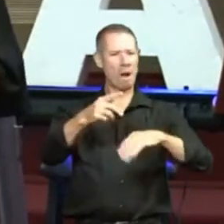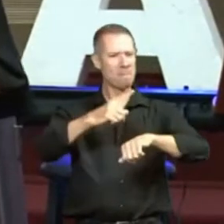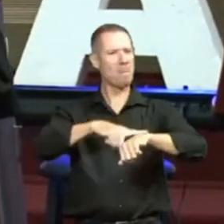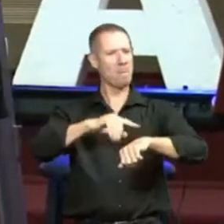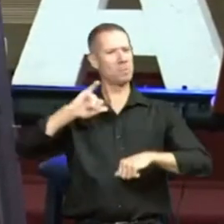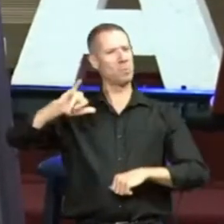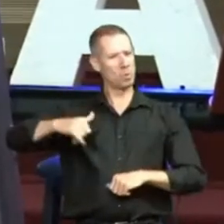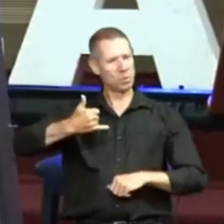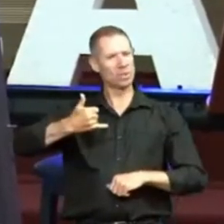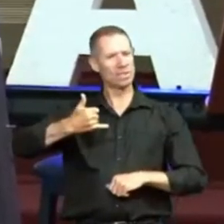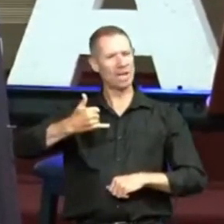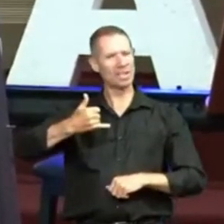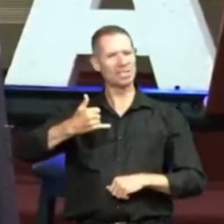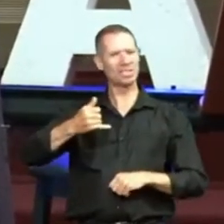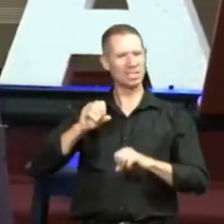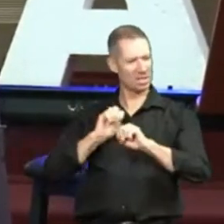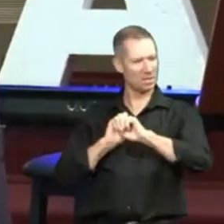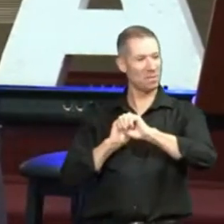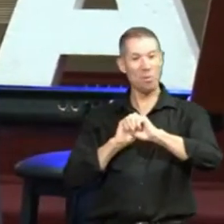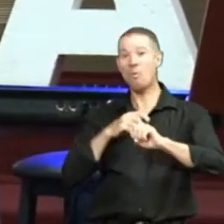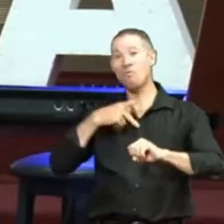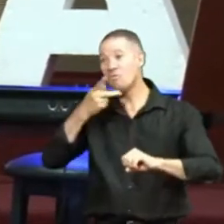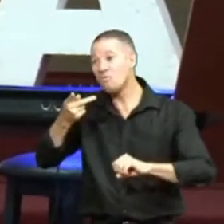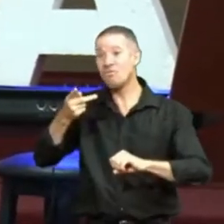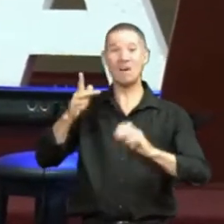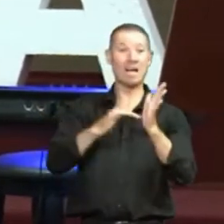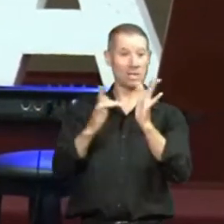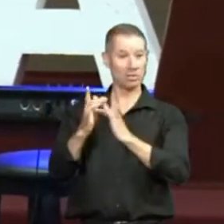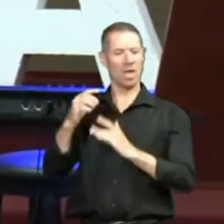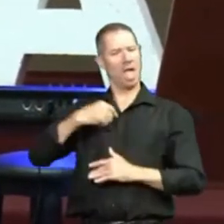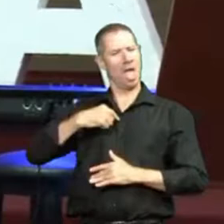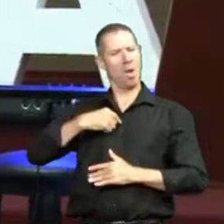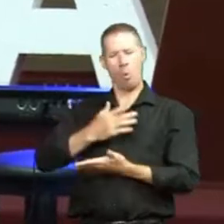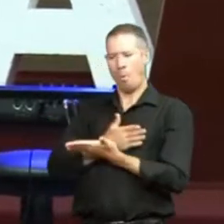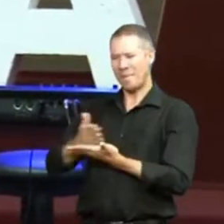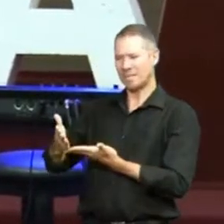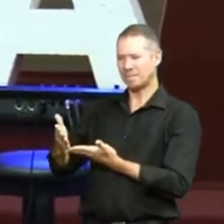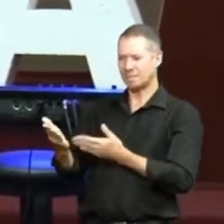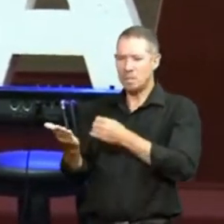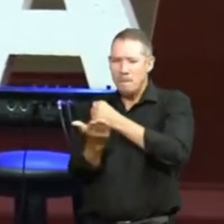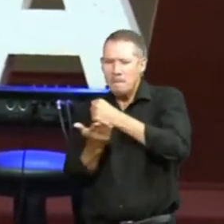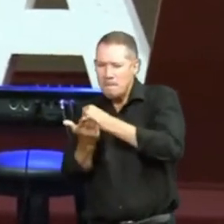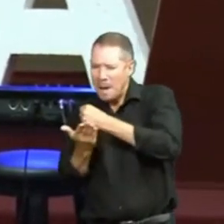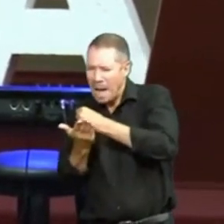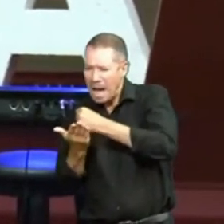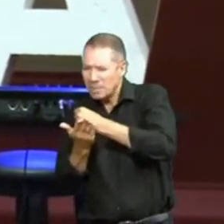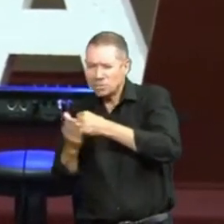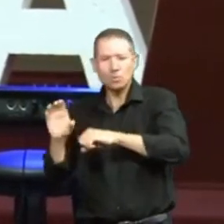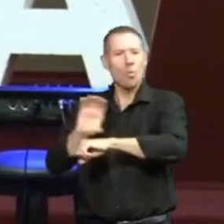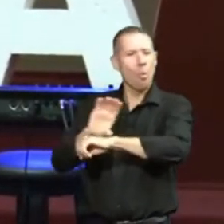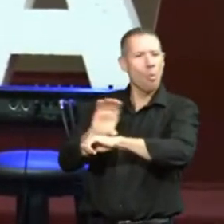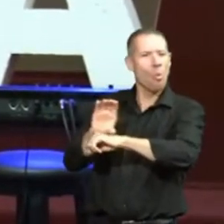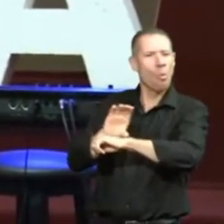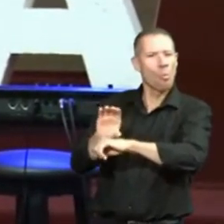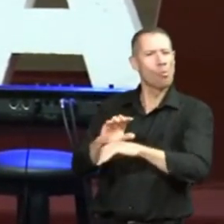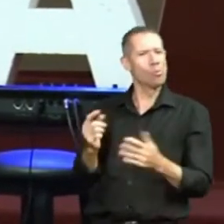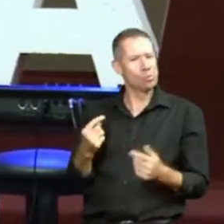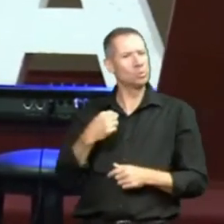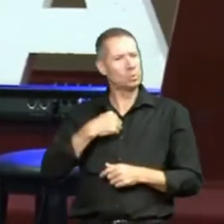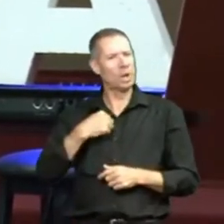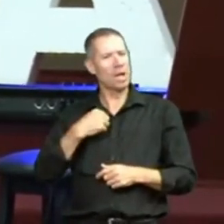oportunidade de falar de Jesus. Quando eu comecei a fazer o curso de Libras, eu sabia bem o básico. Certo dia eu estava num